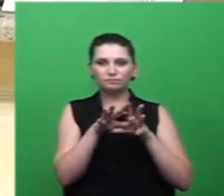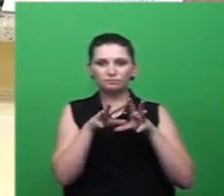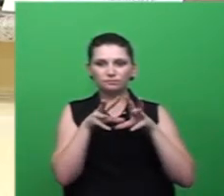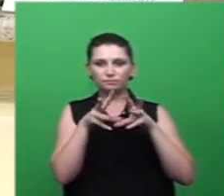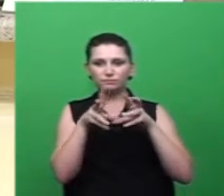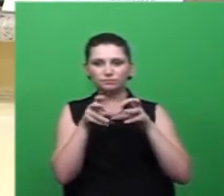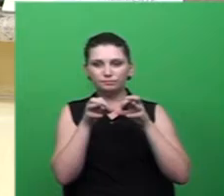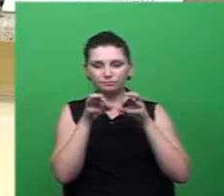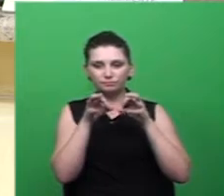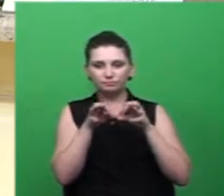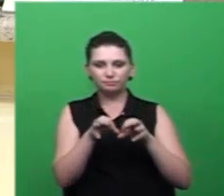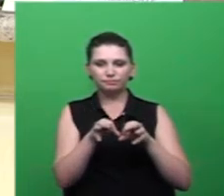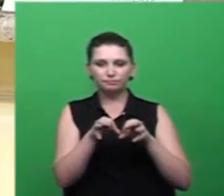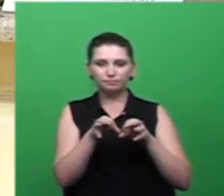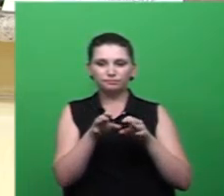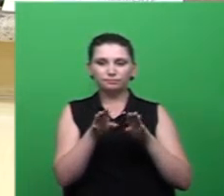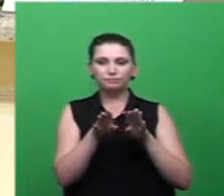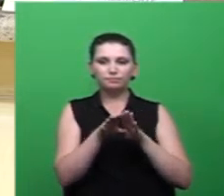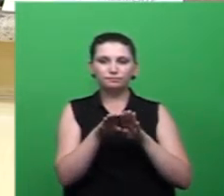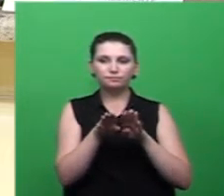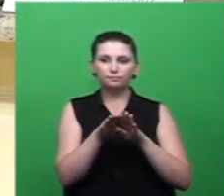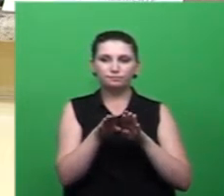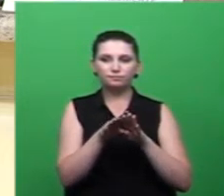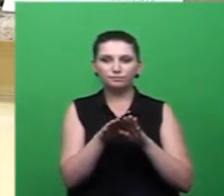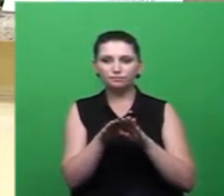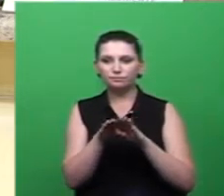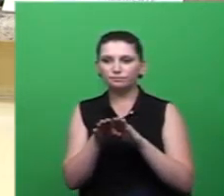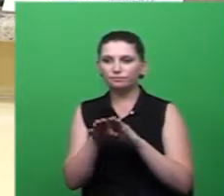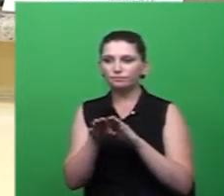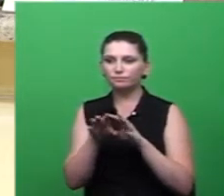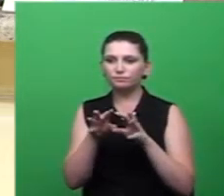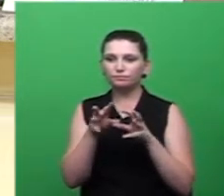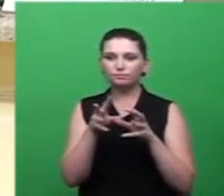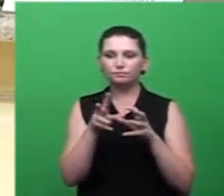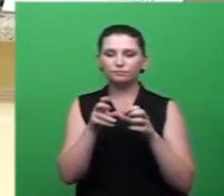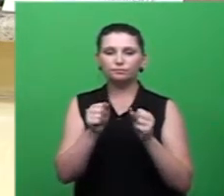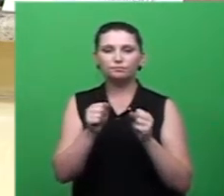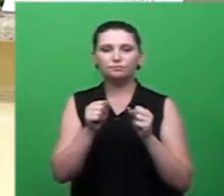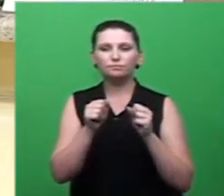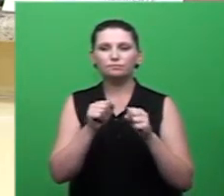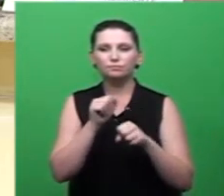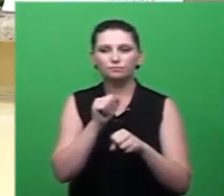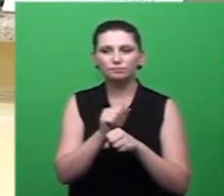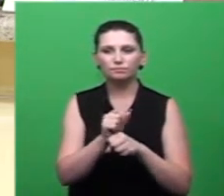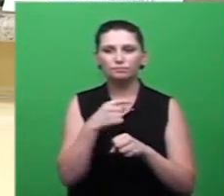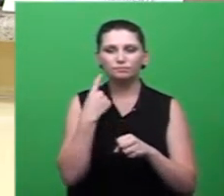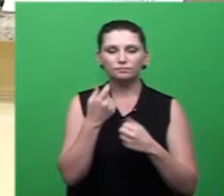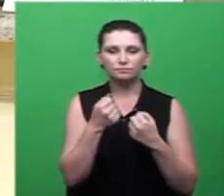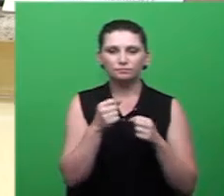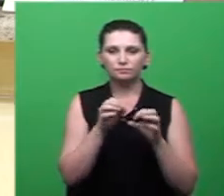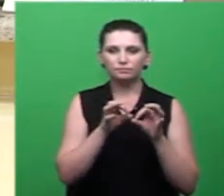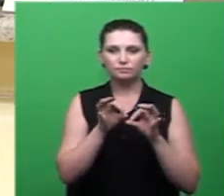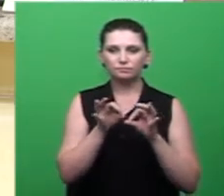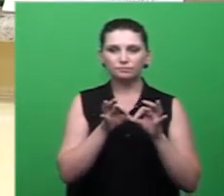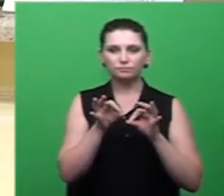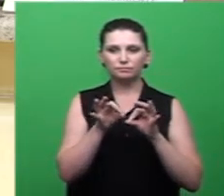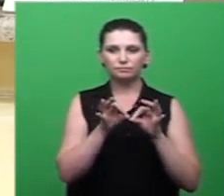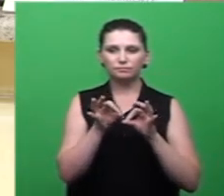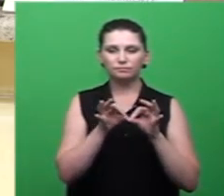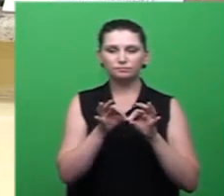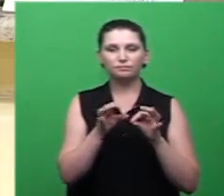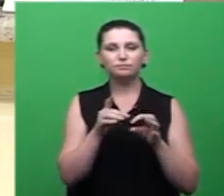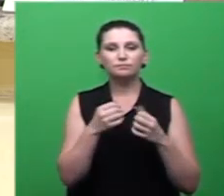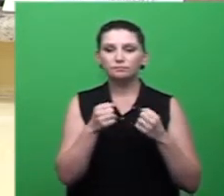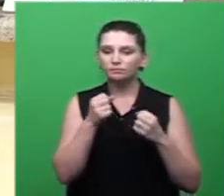como também a questão das bandejas suspensas, os andames cada vez mais enferrujados, trazendo